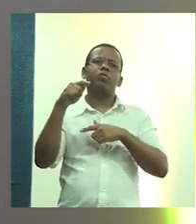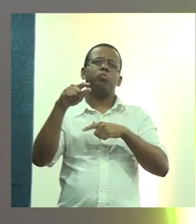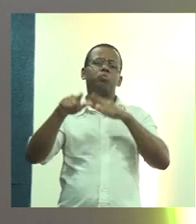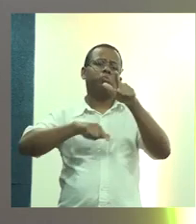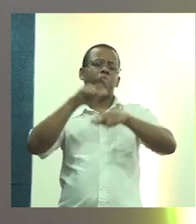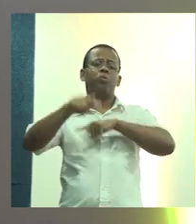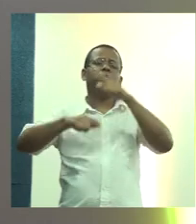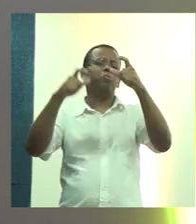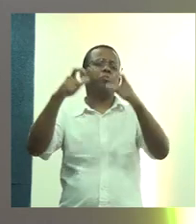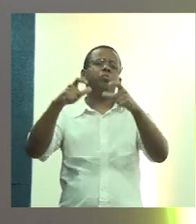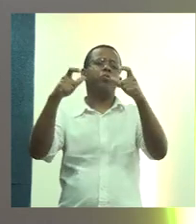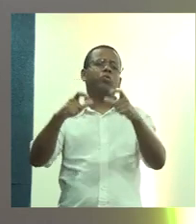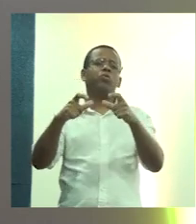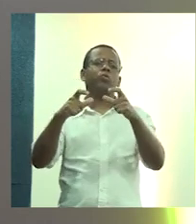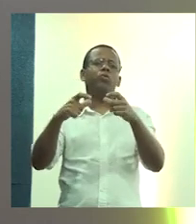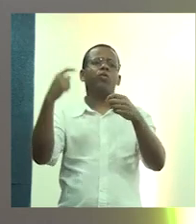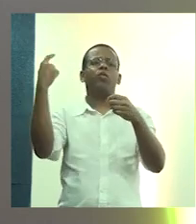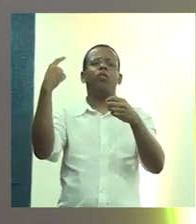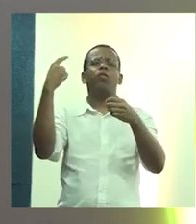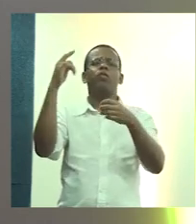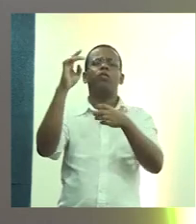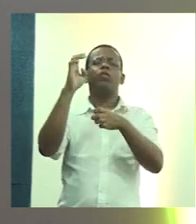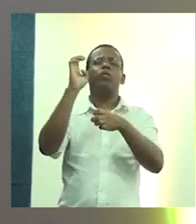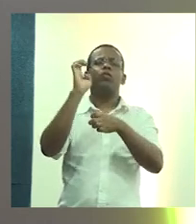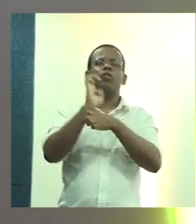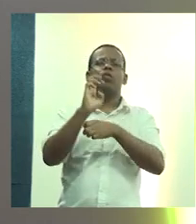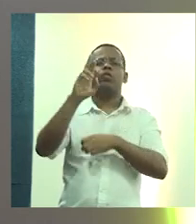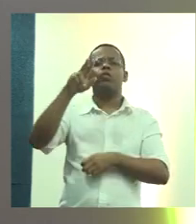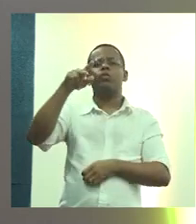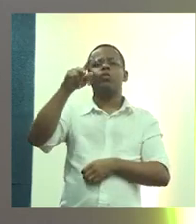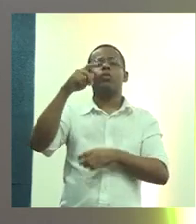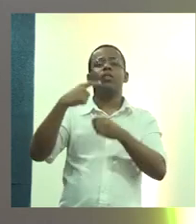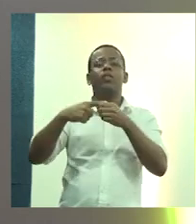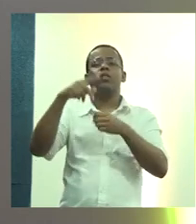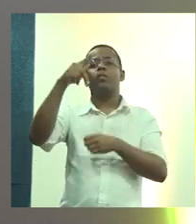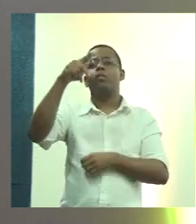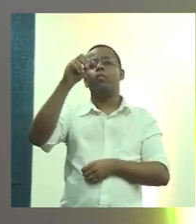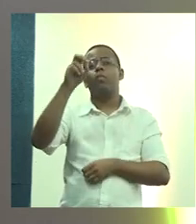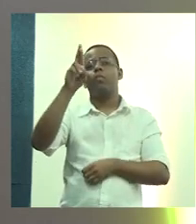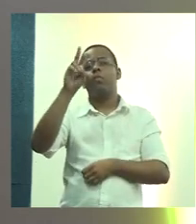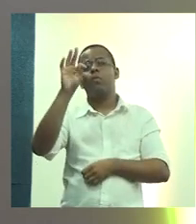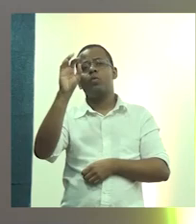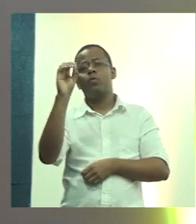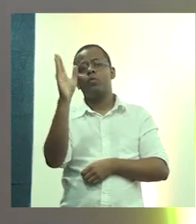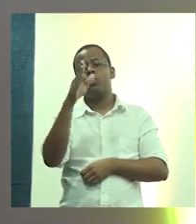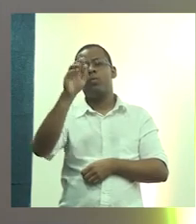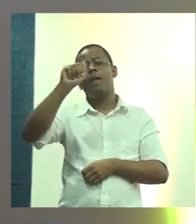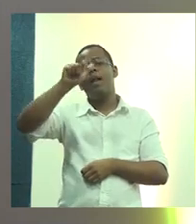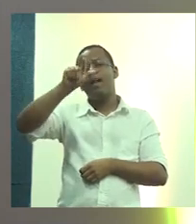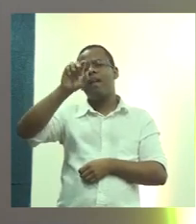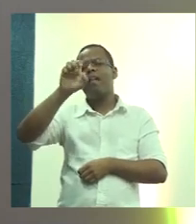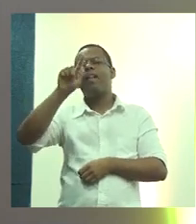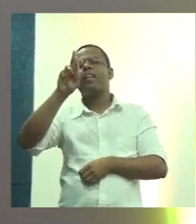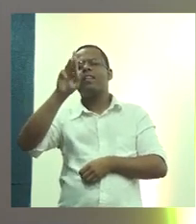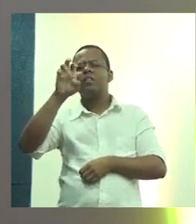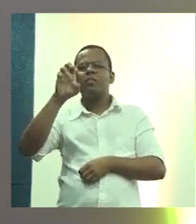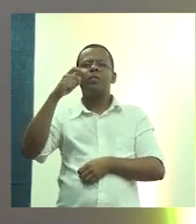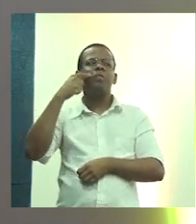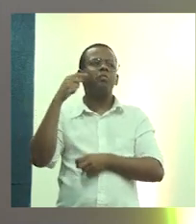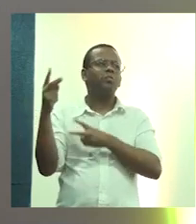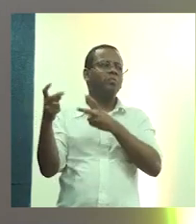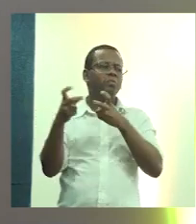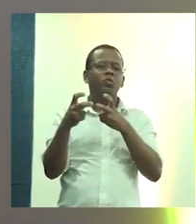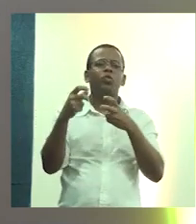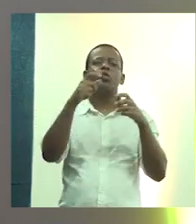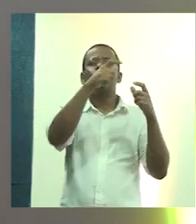localidade lá de Porto Alegre, chamada Lomba do Pinheiro. E a situação que a gente vê em outros locais do Brasil também